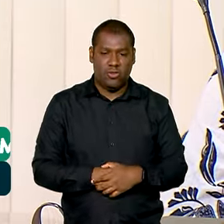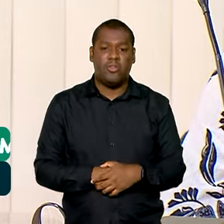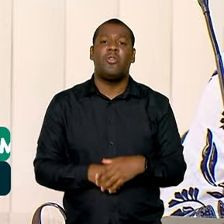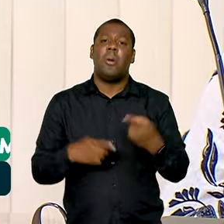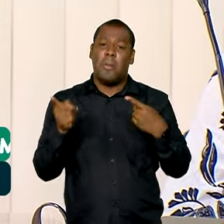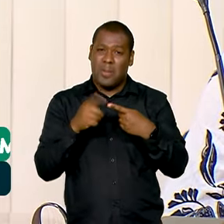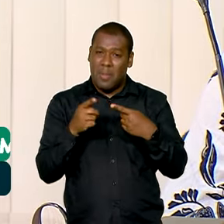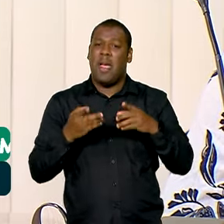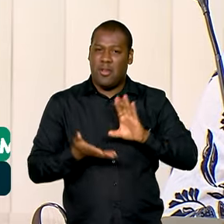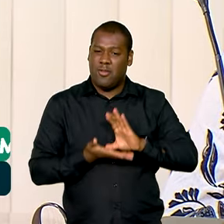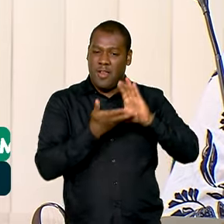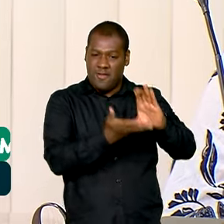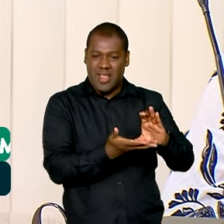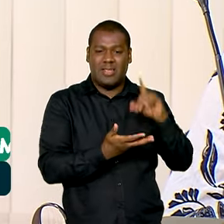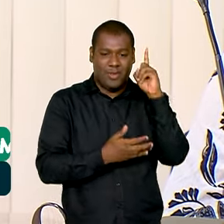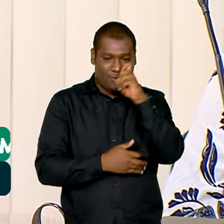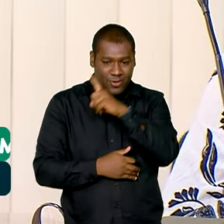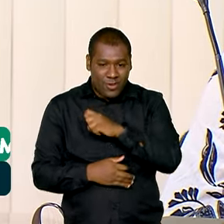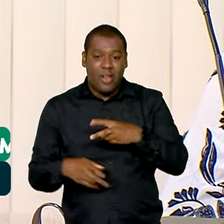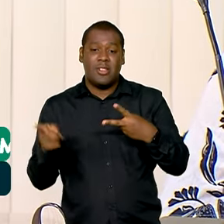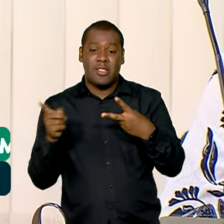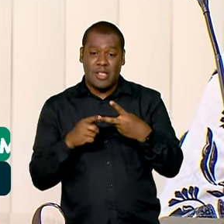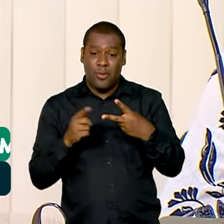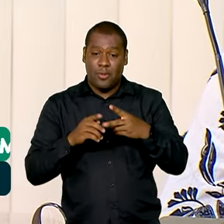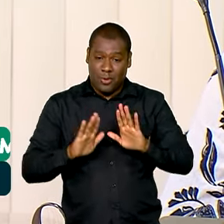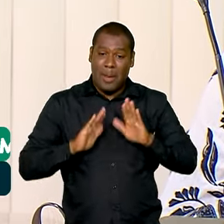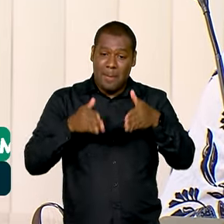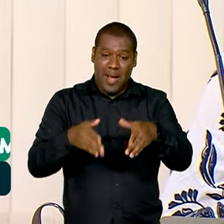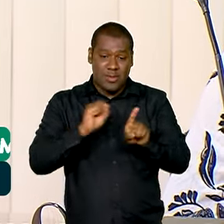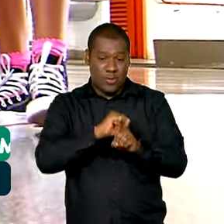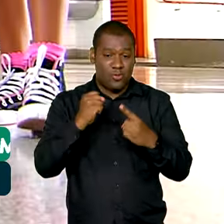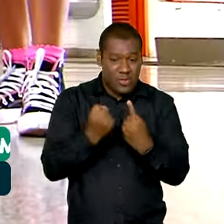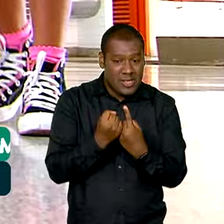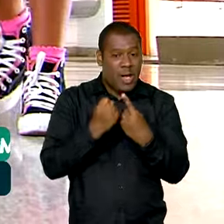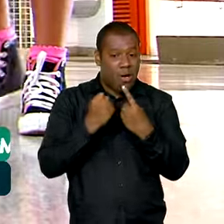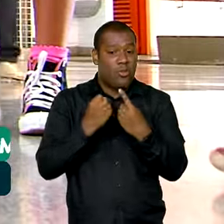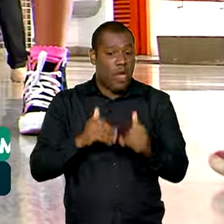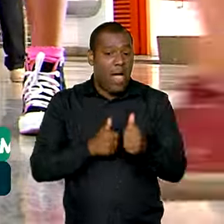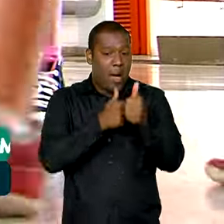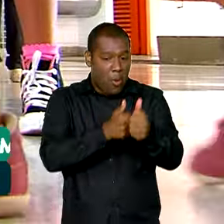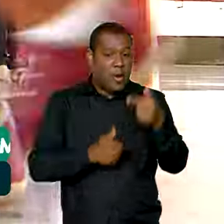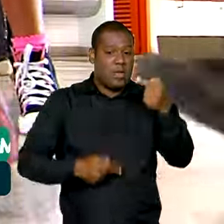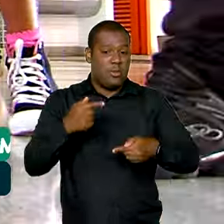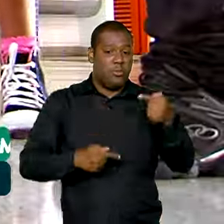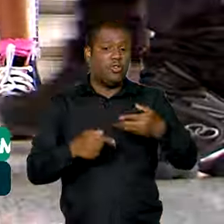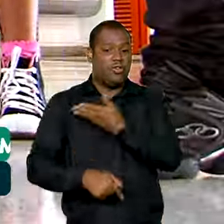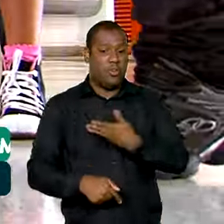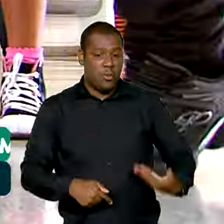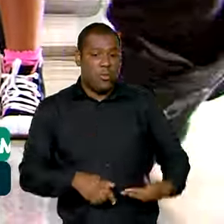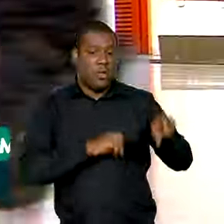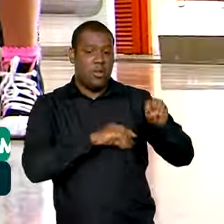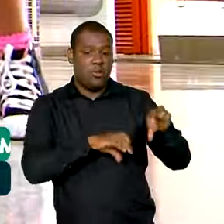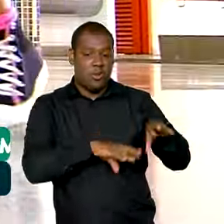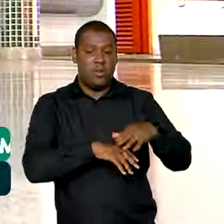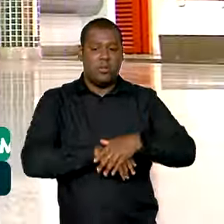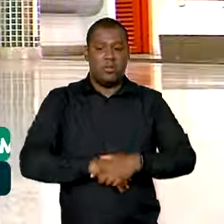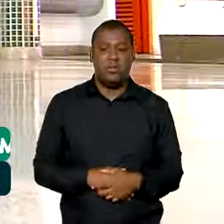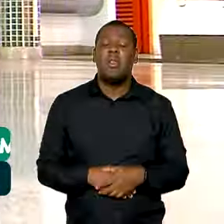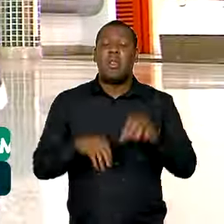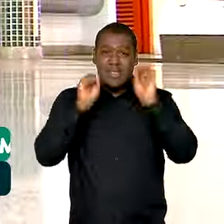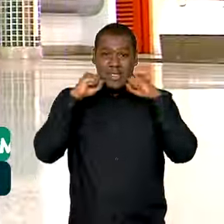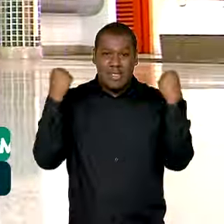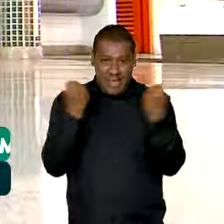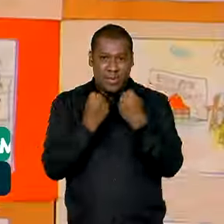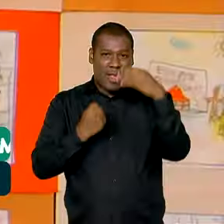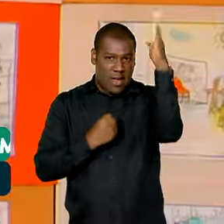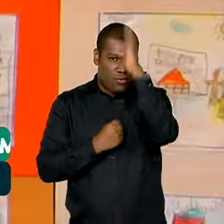financiamento e a participação social para acompanhar as políticas. A Conferência Nacional de Educação será desdobrada em